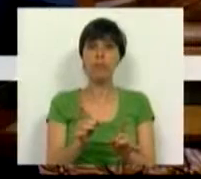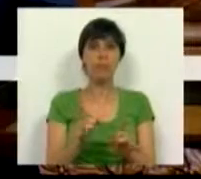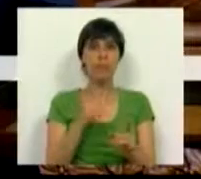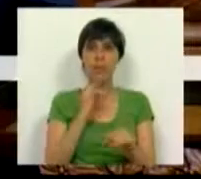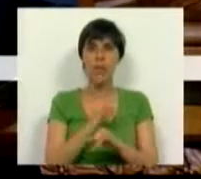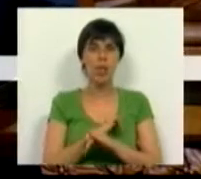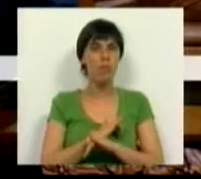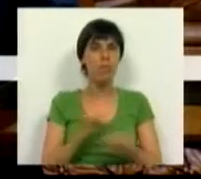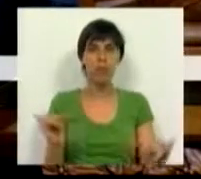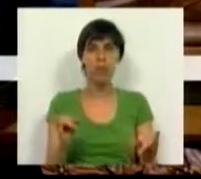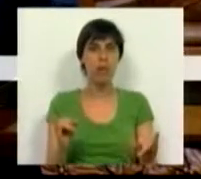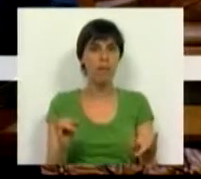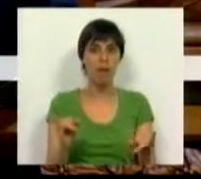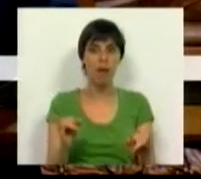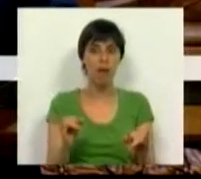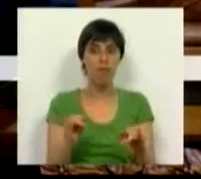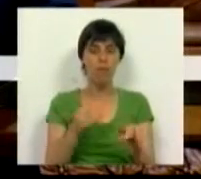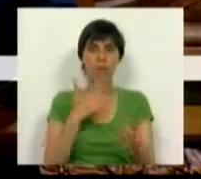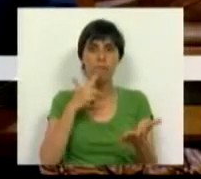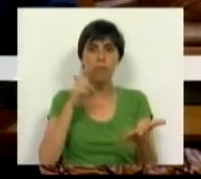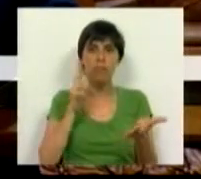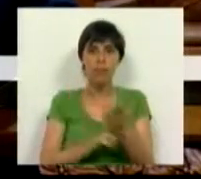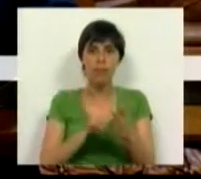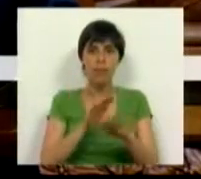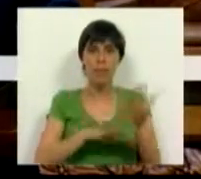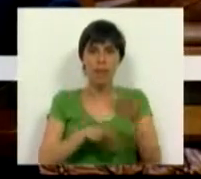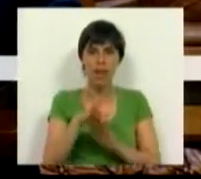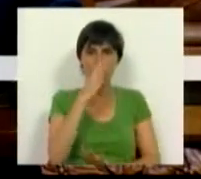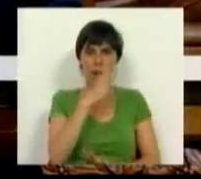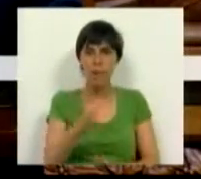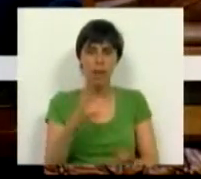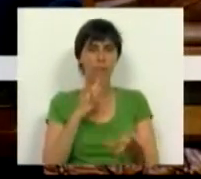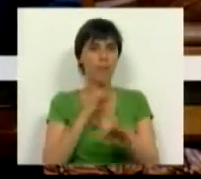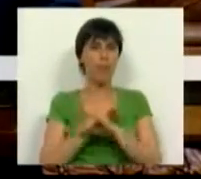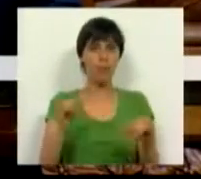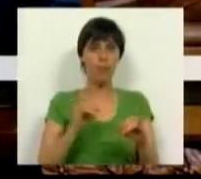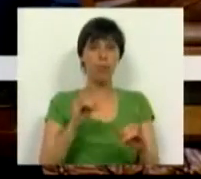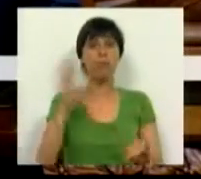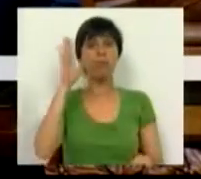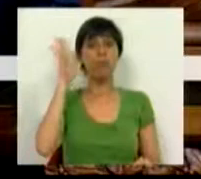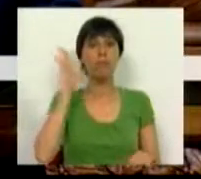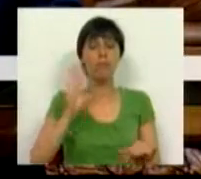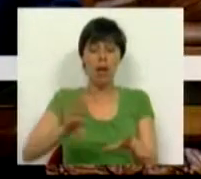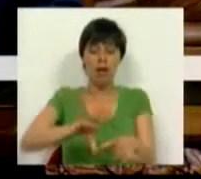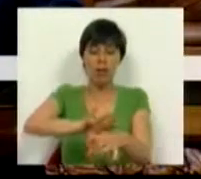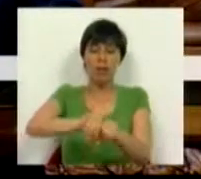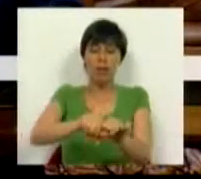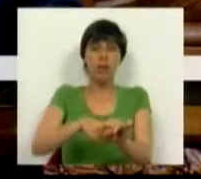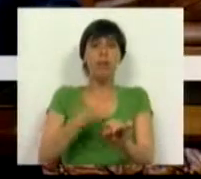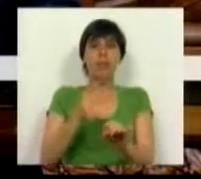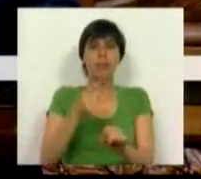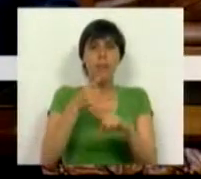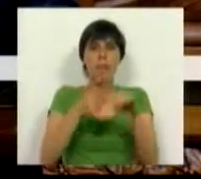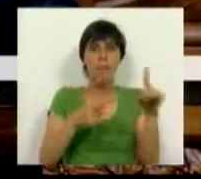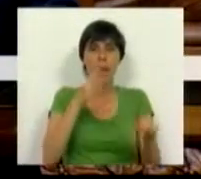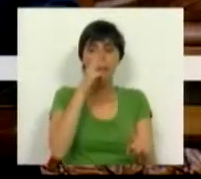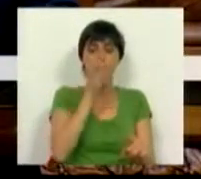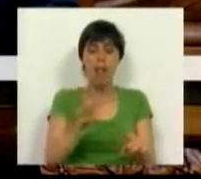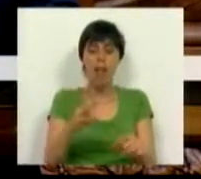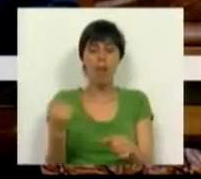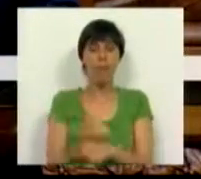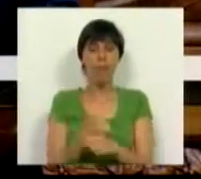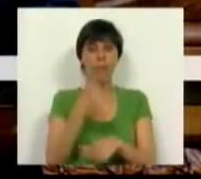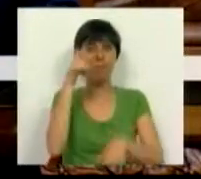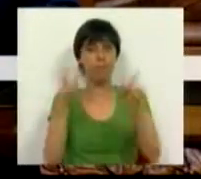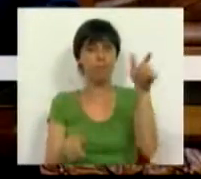impossibilidade na sua credível execução. É conhecida a destruição de meio milhão de postos de